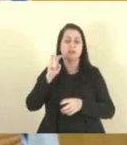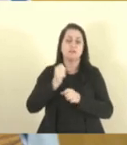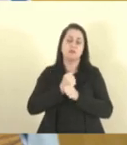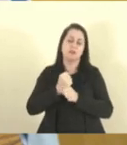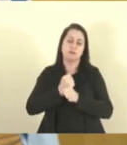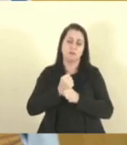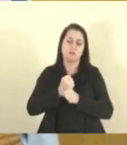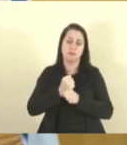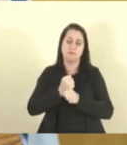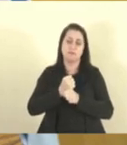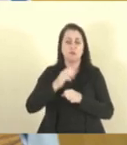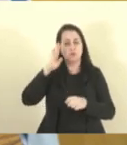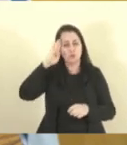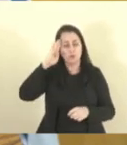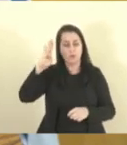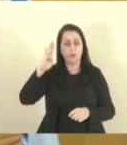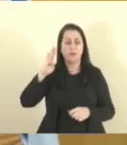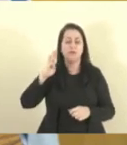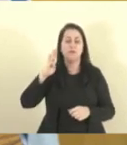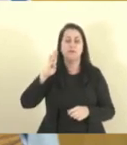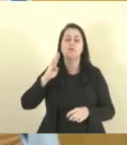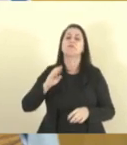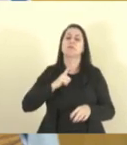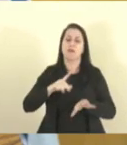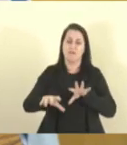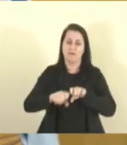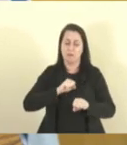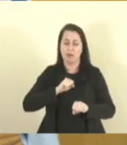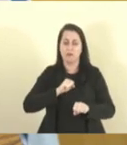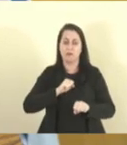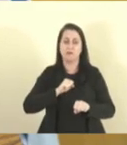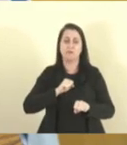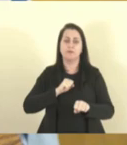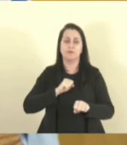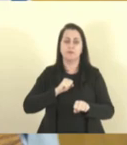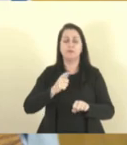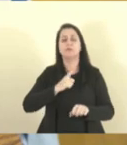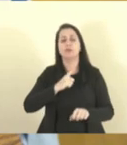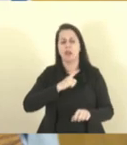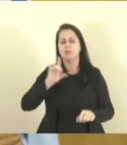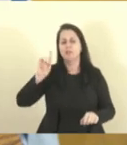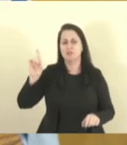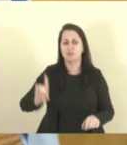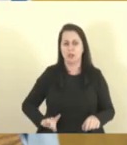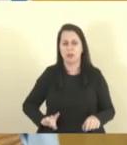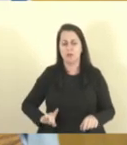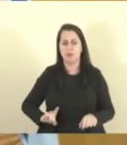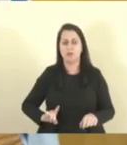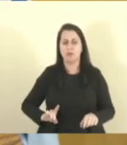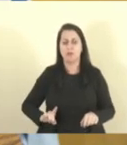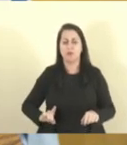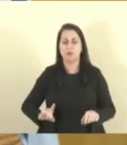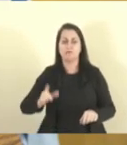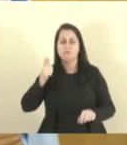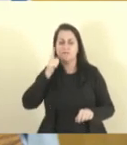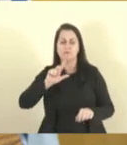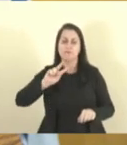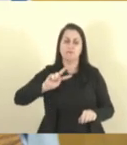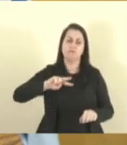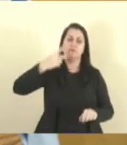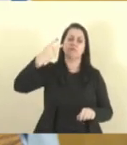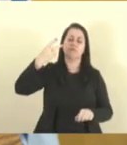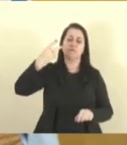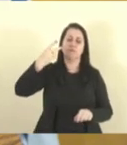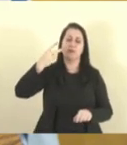anos, os soldados formados, eles têm direito à promoção, à graduação de